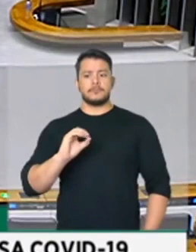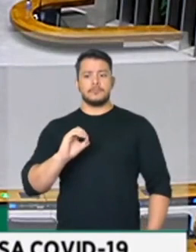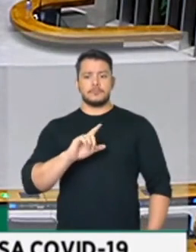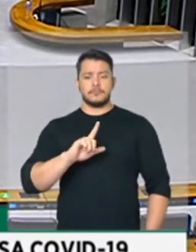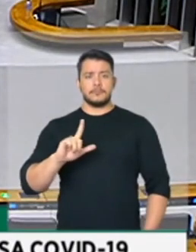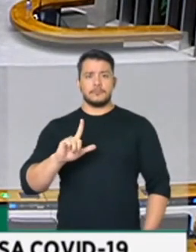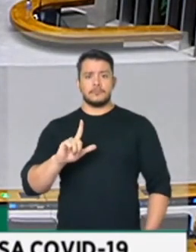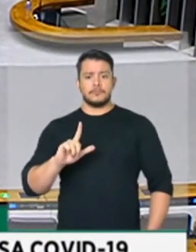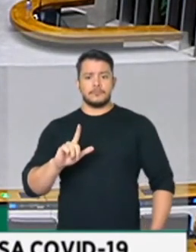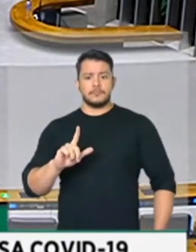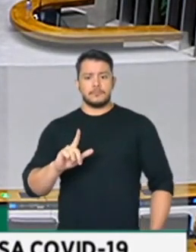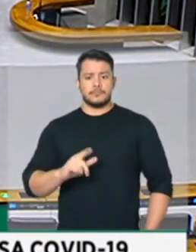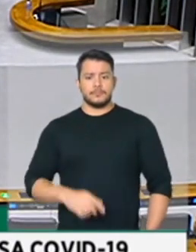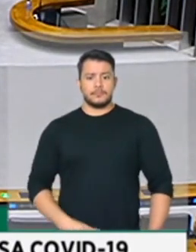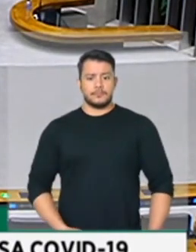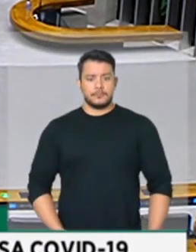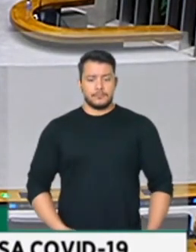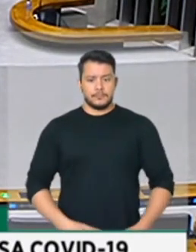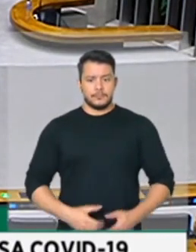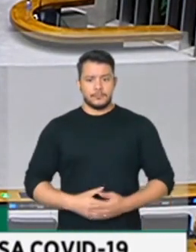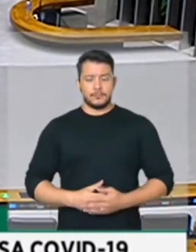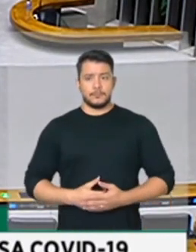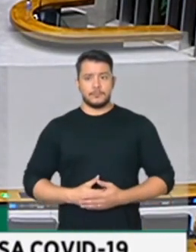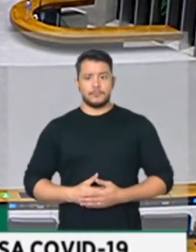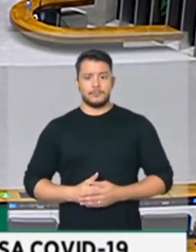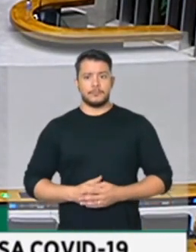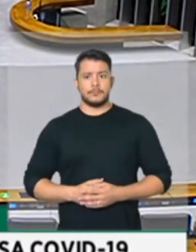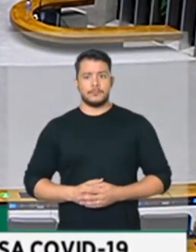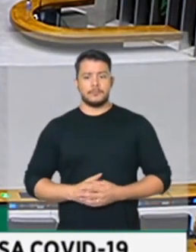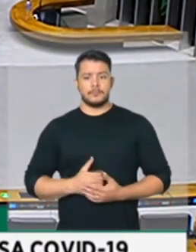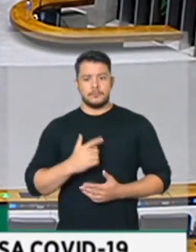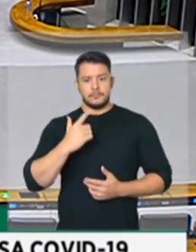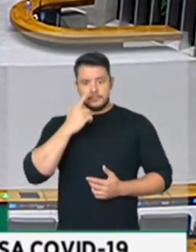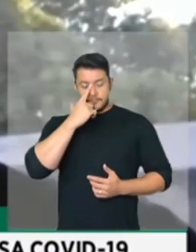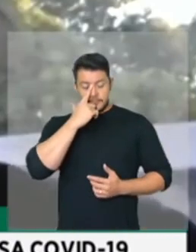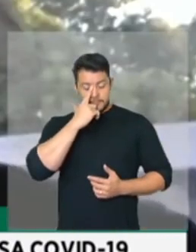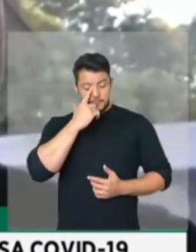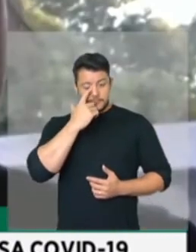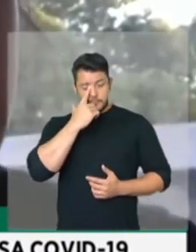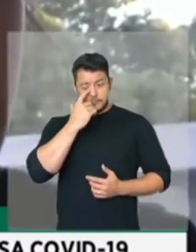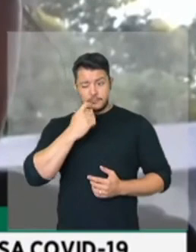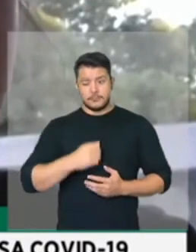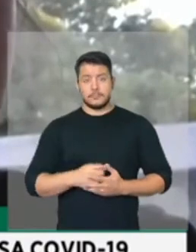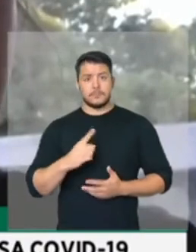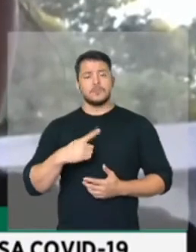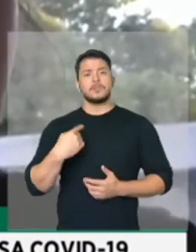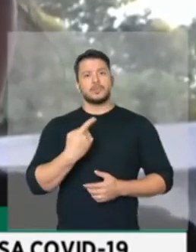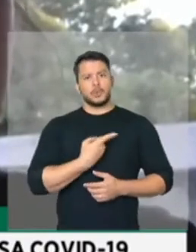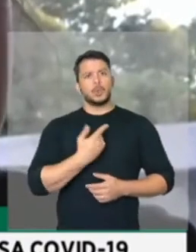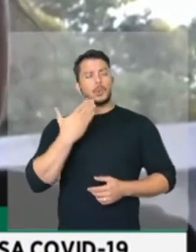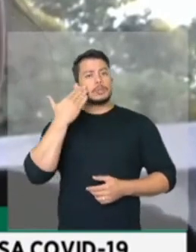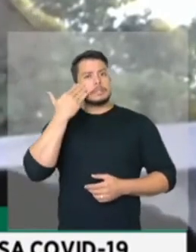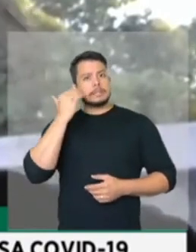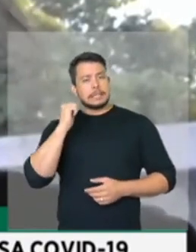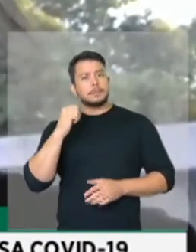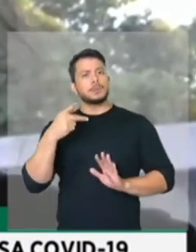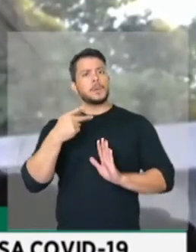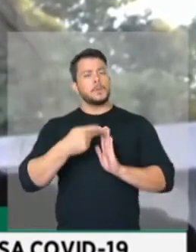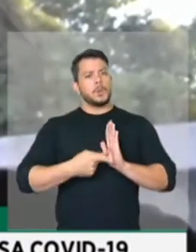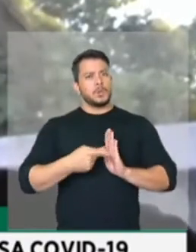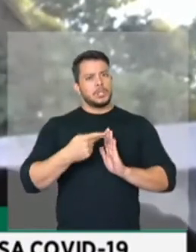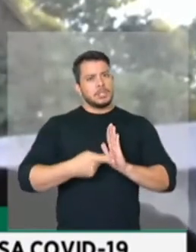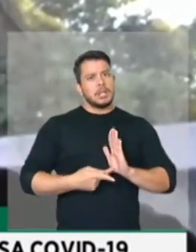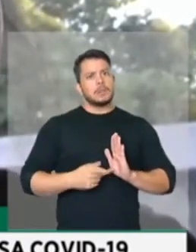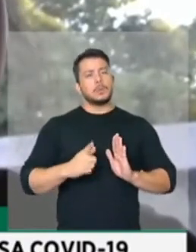O pessoal, presidente, reconhece que à primeira vista o projeto pode parecer bem intencionado, mas